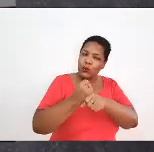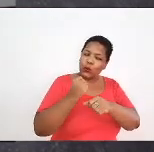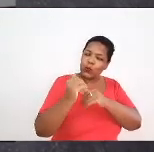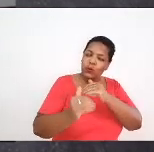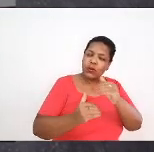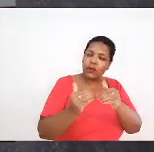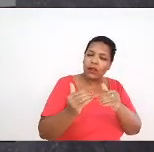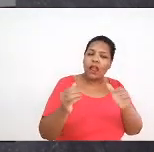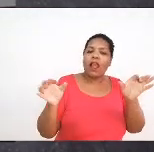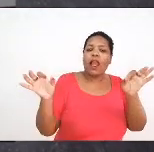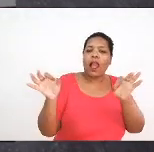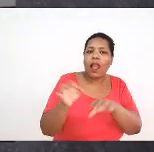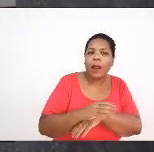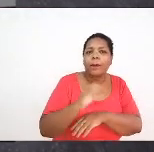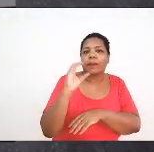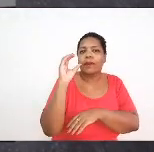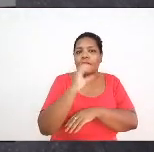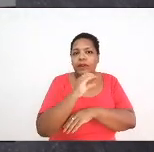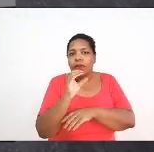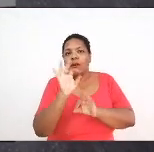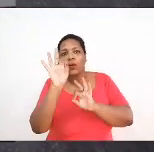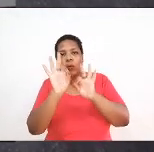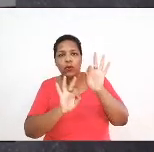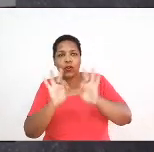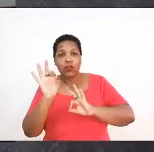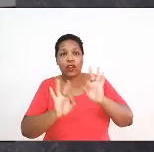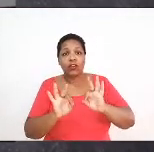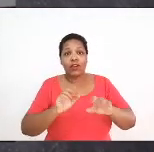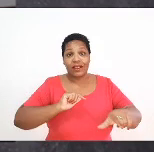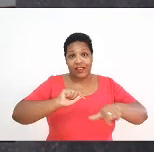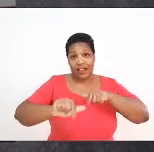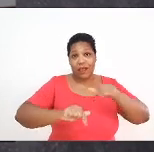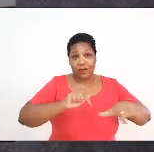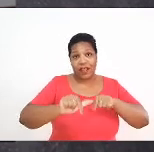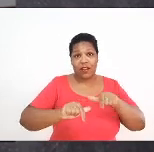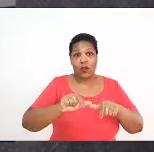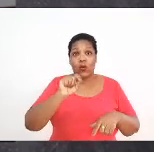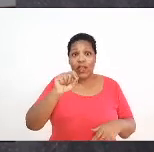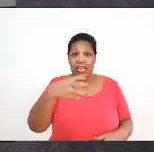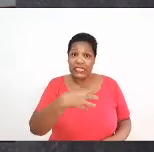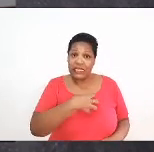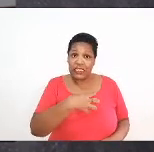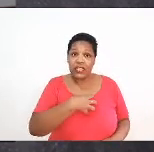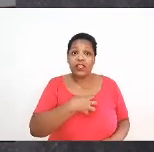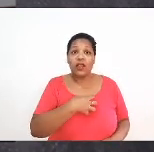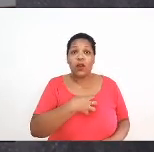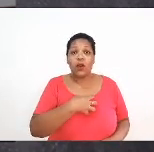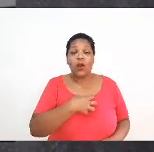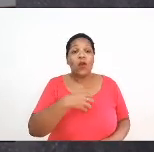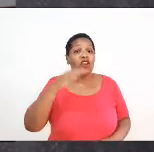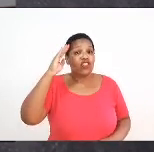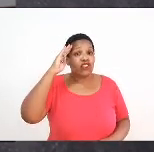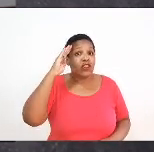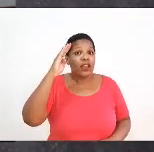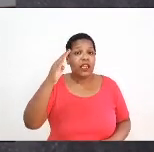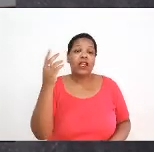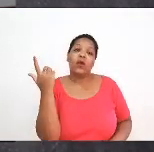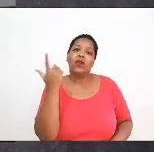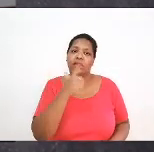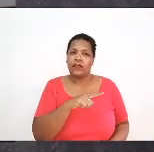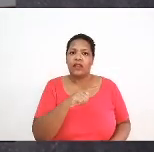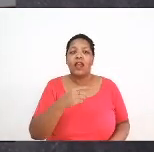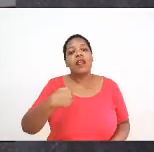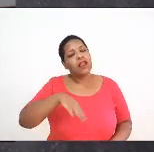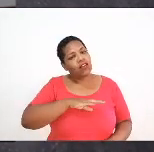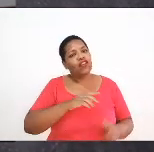produto, com um projeto de trabalho para essa situação de excepcionalidade que dê conta de que a gente possa defender